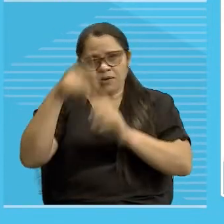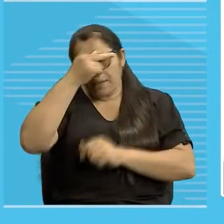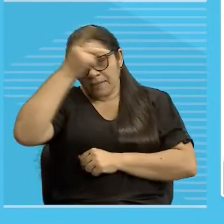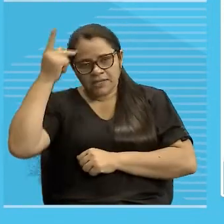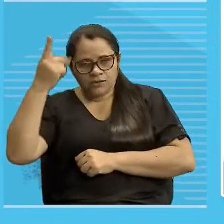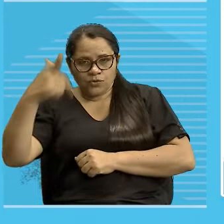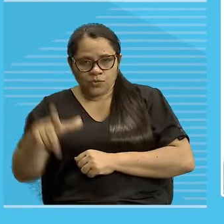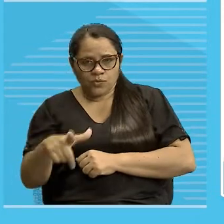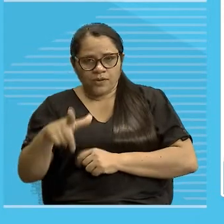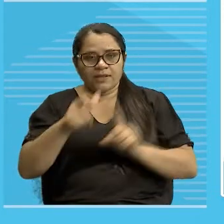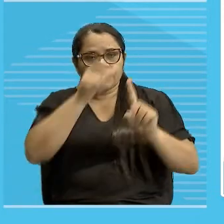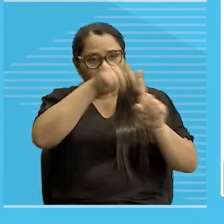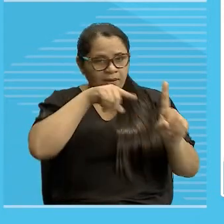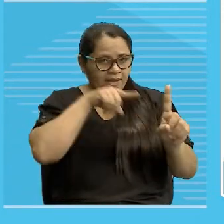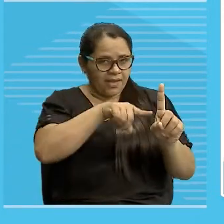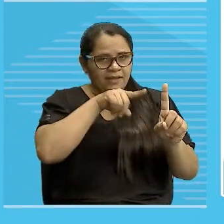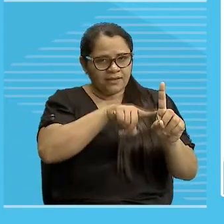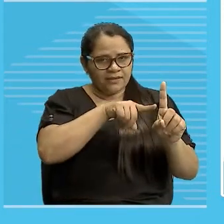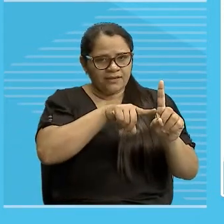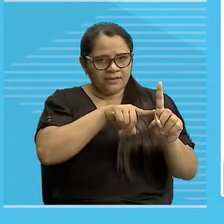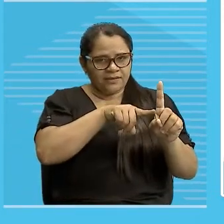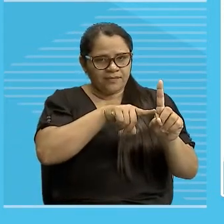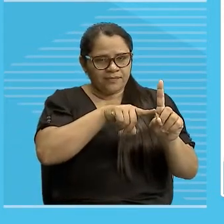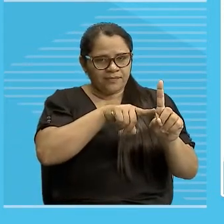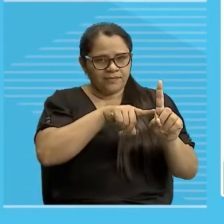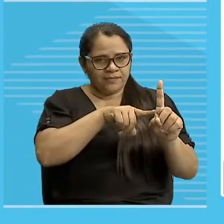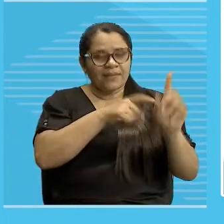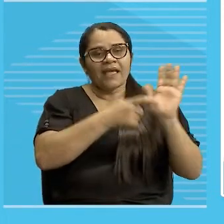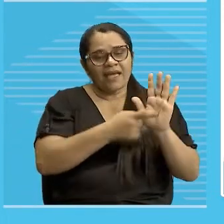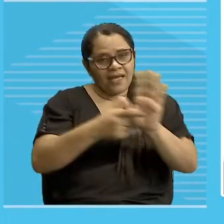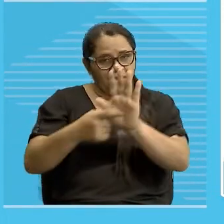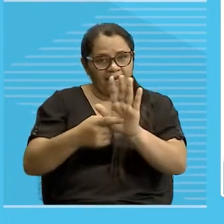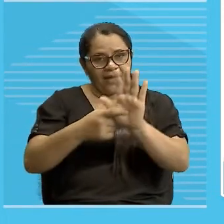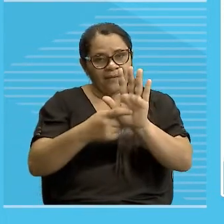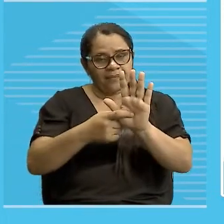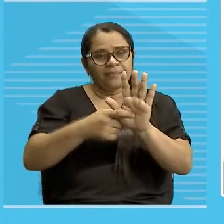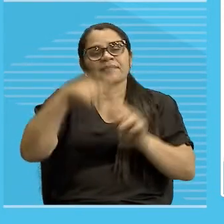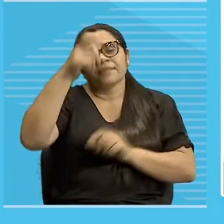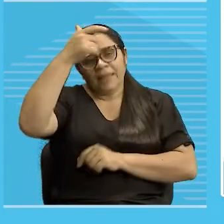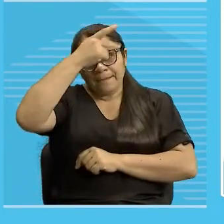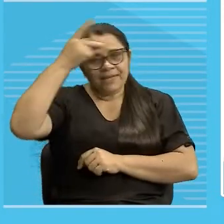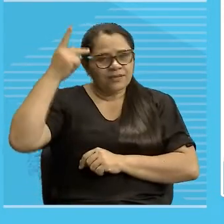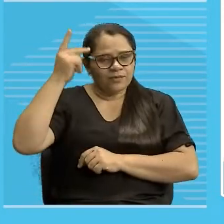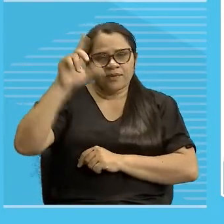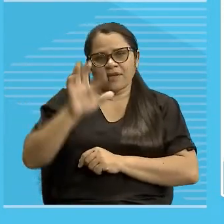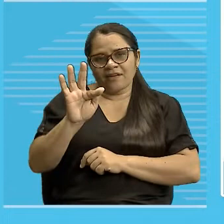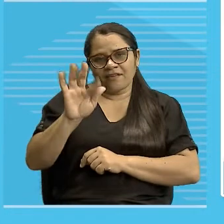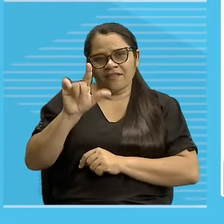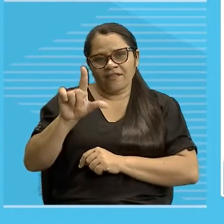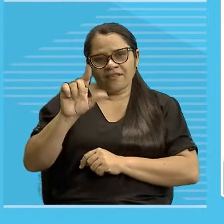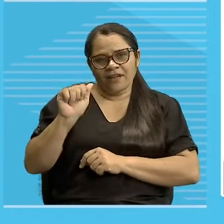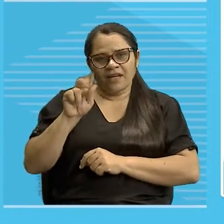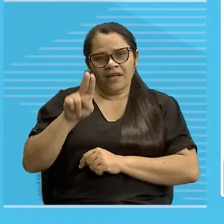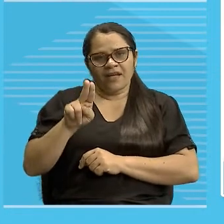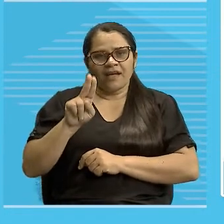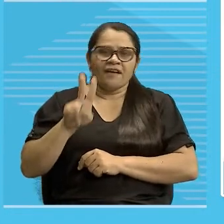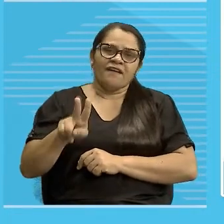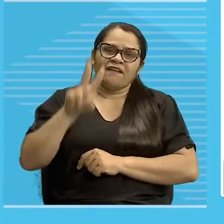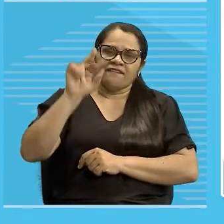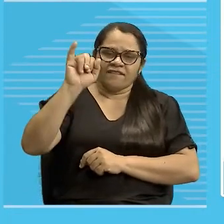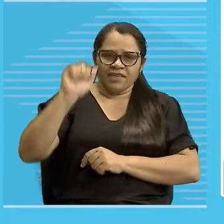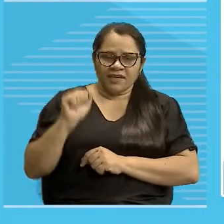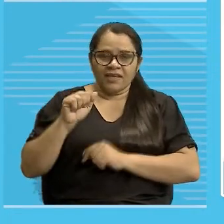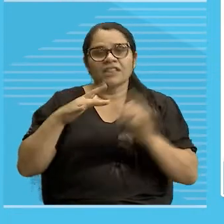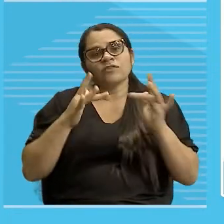é Flávia, Flávia é minha melhor amiga, ó, esta, porque esta, ela tá bem pertinho de você, você inclusive tá tocando nela, se